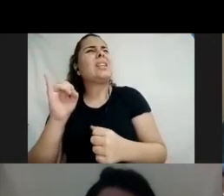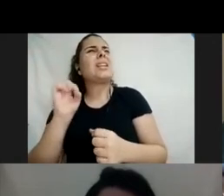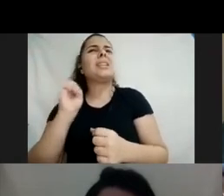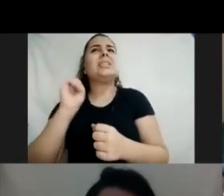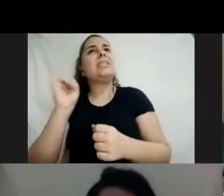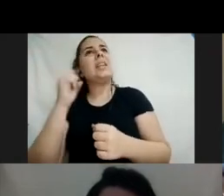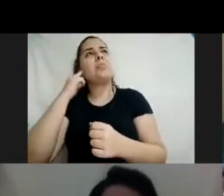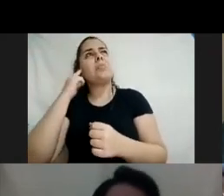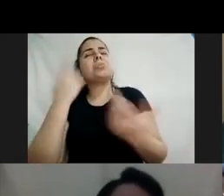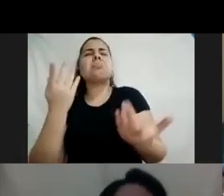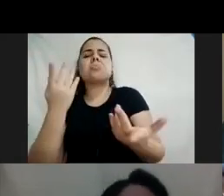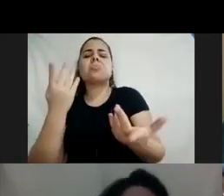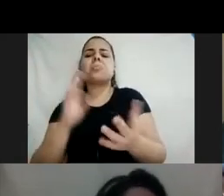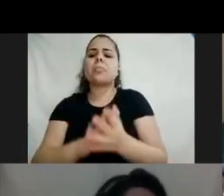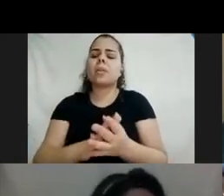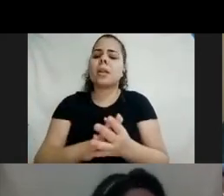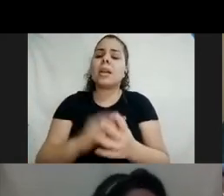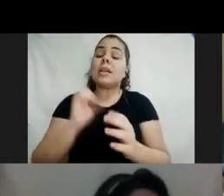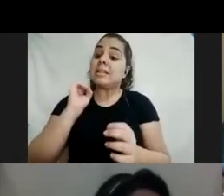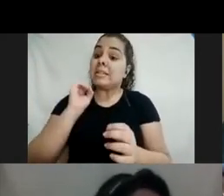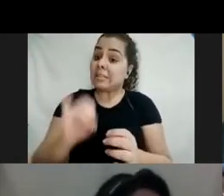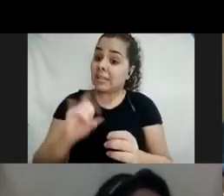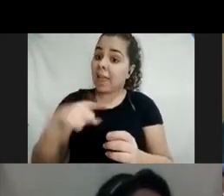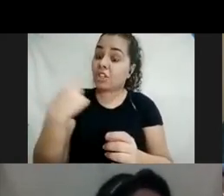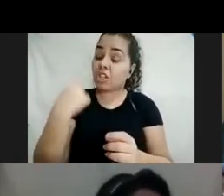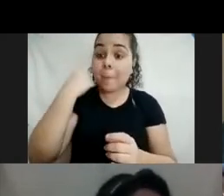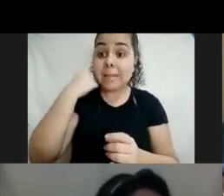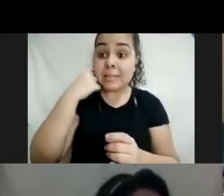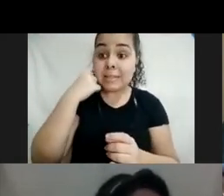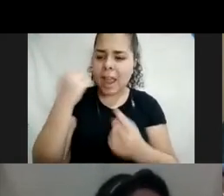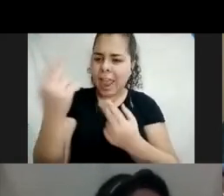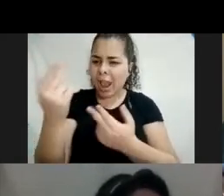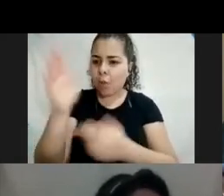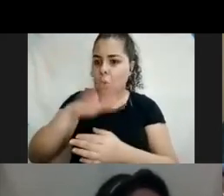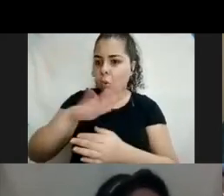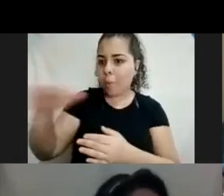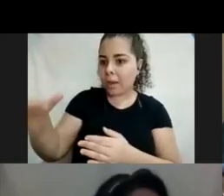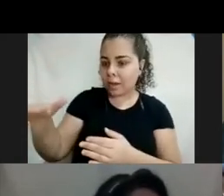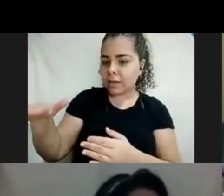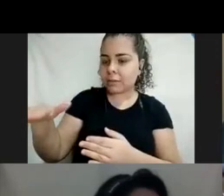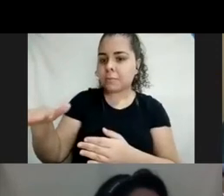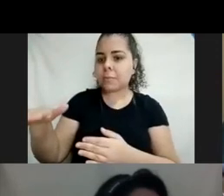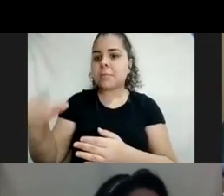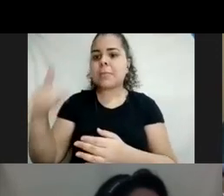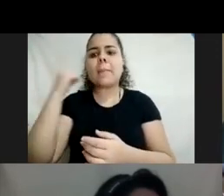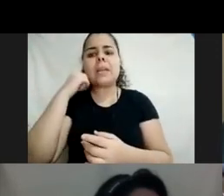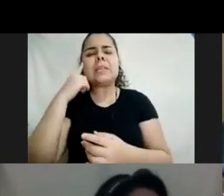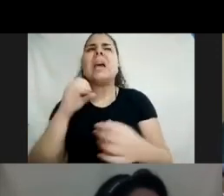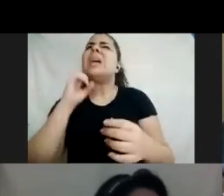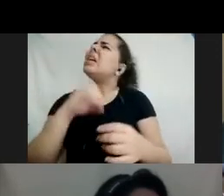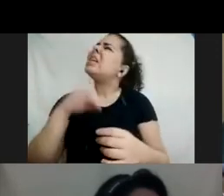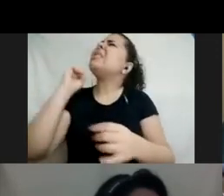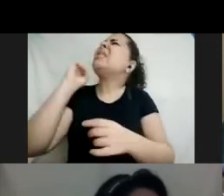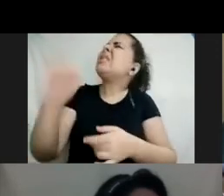né? Porém, se a gente tiver a mentalidade de uma criança e colocar o e se de vez em quando na nossa vida, e se